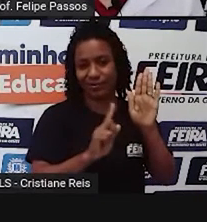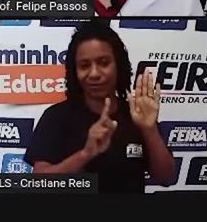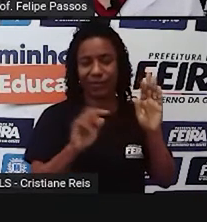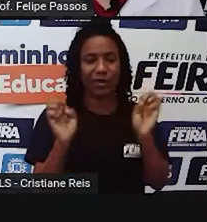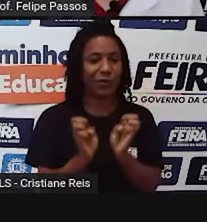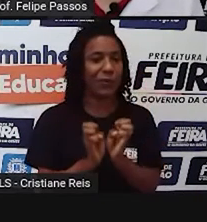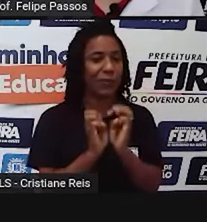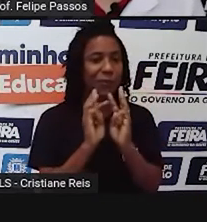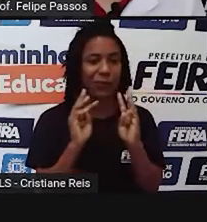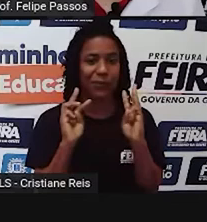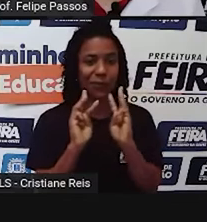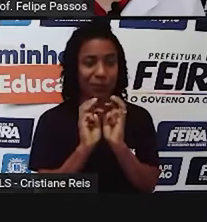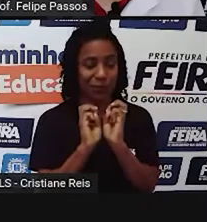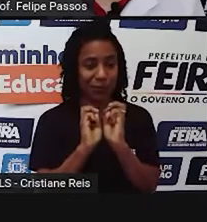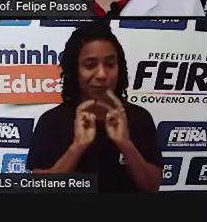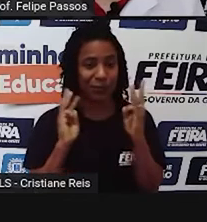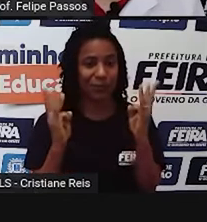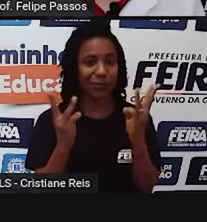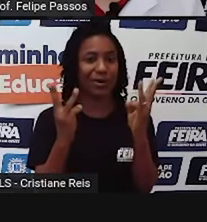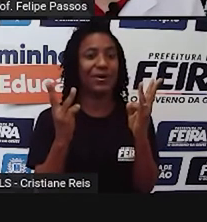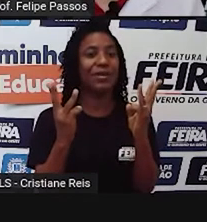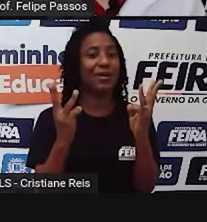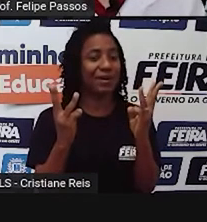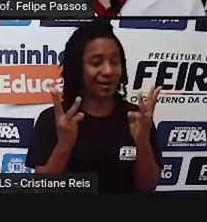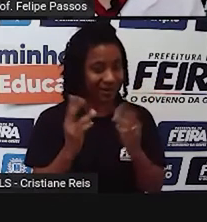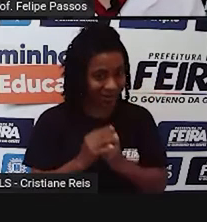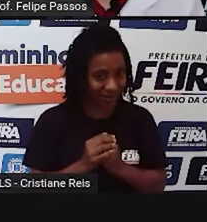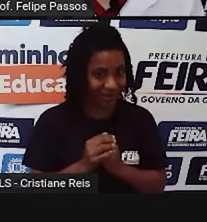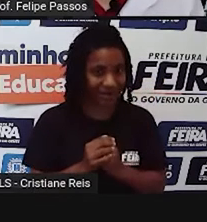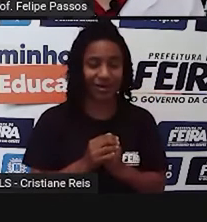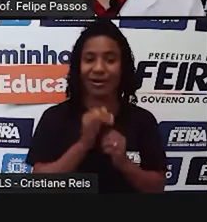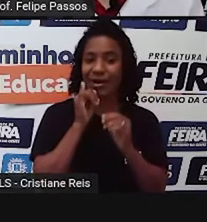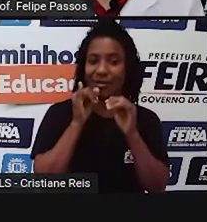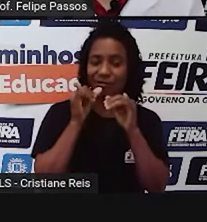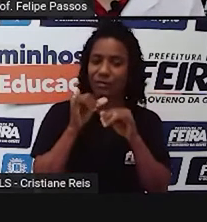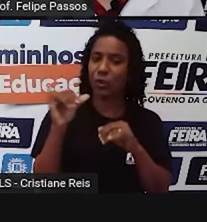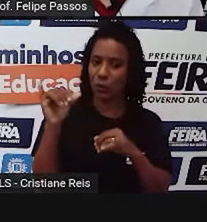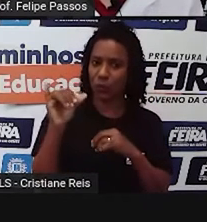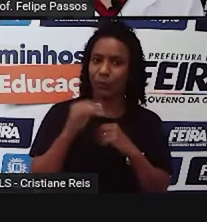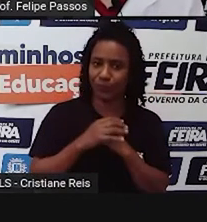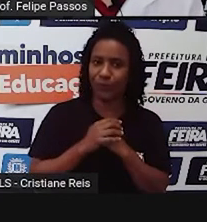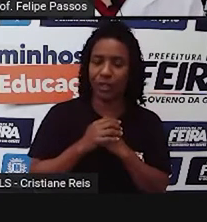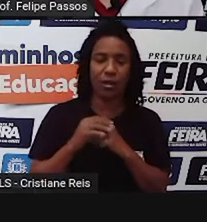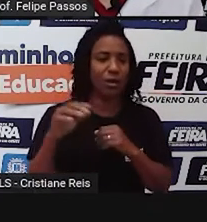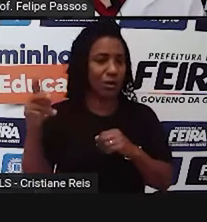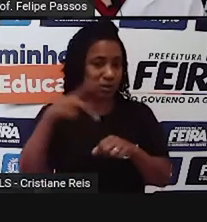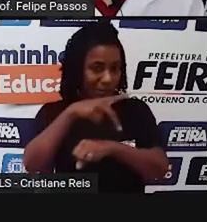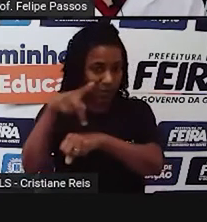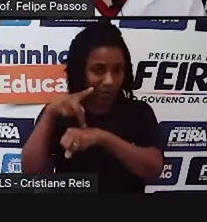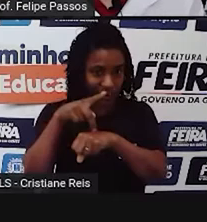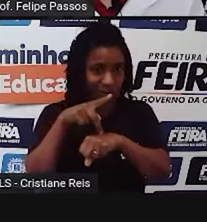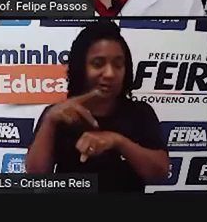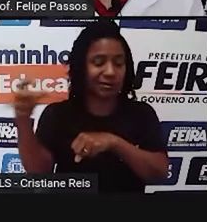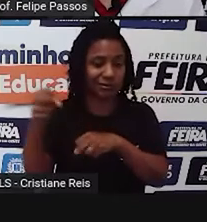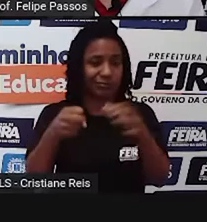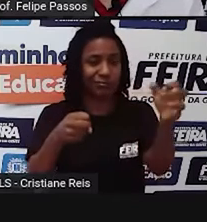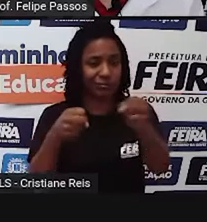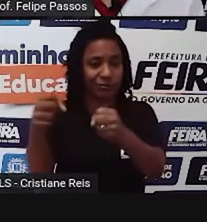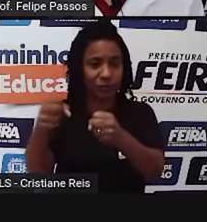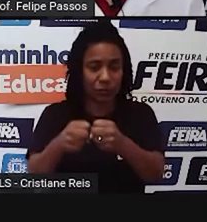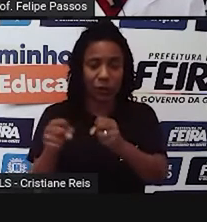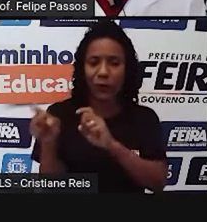assunto por três anos, eles dissessem assim, ó, gente, a gente acha que para uma pessoa viver em paz e com o mínimo de